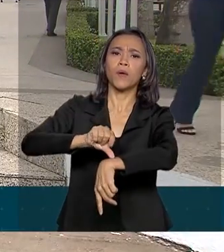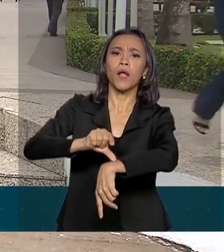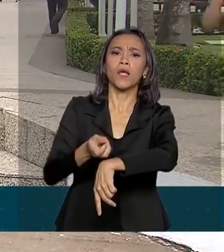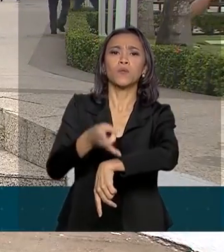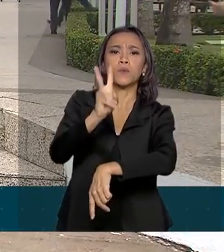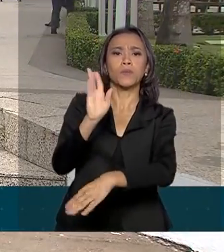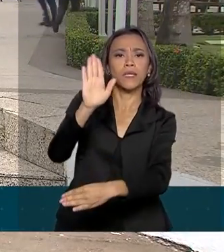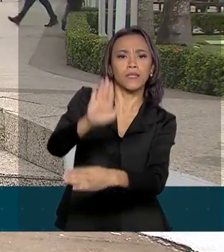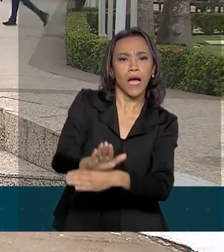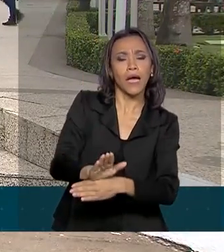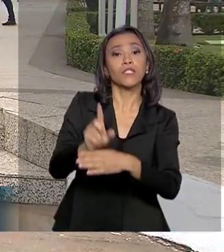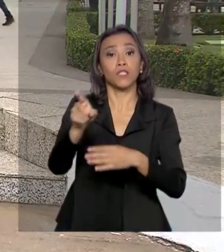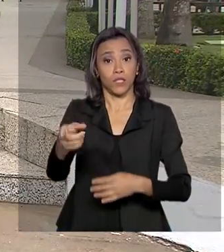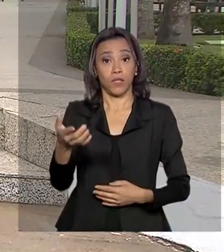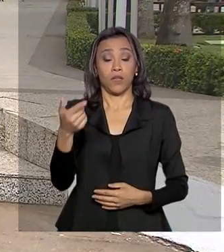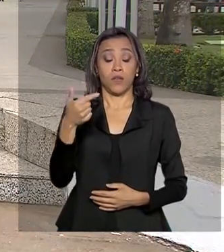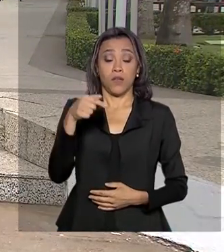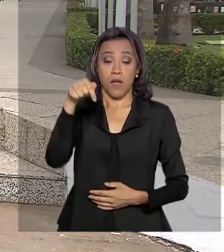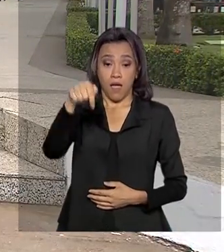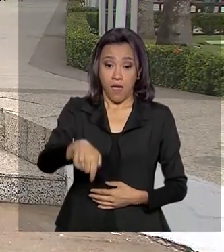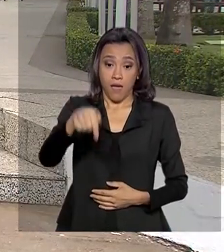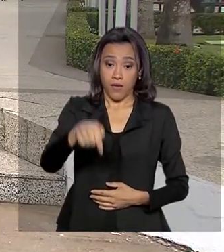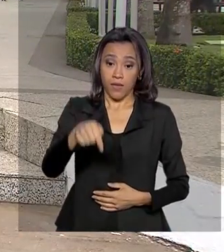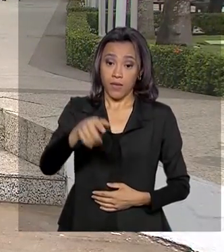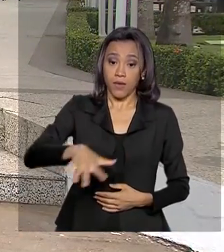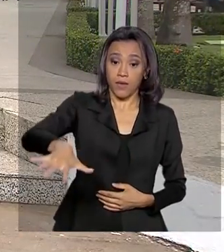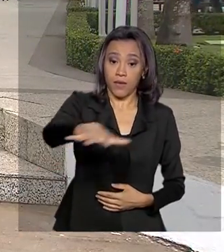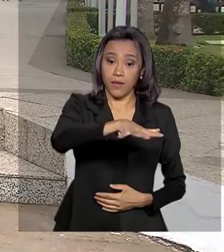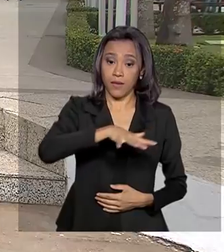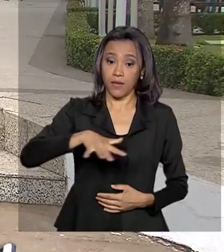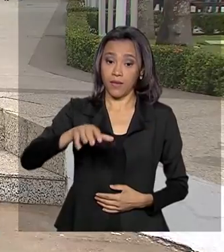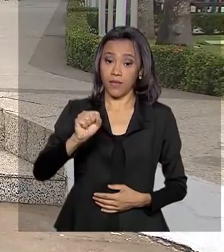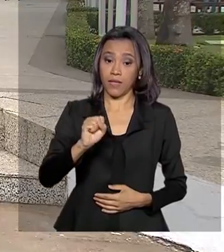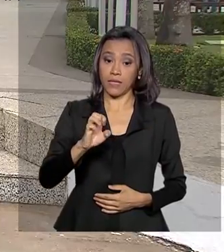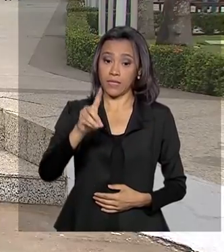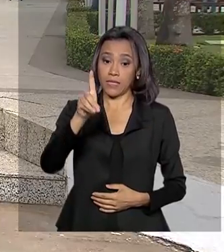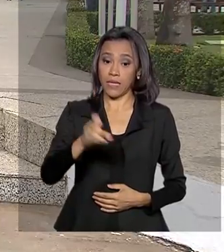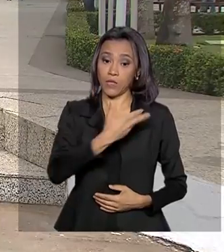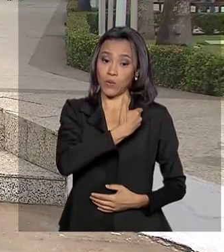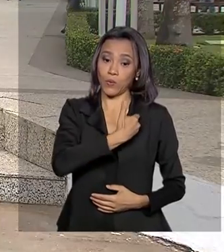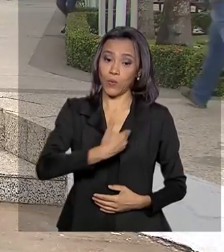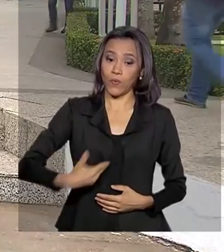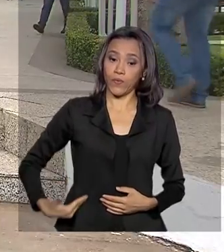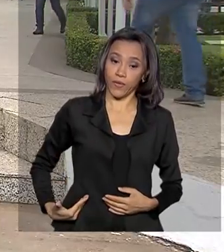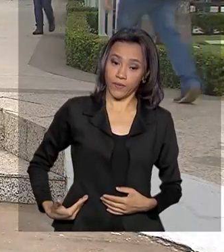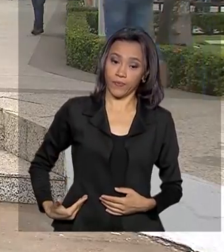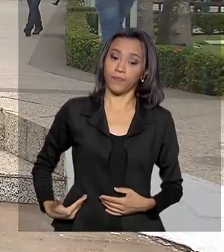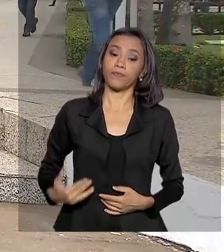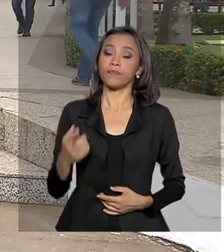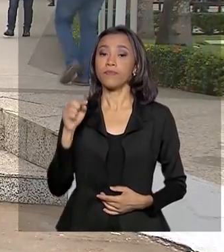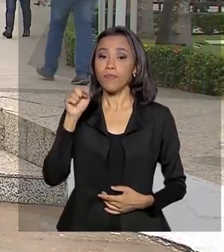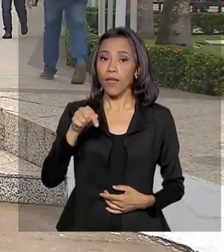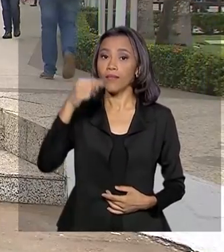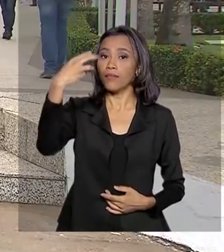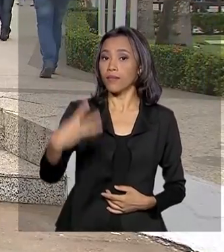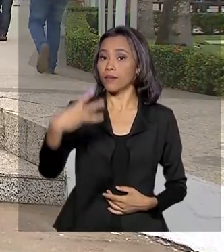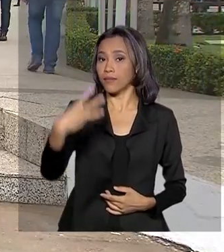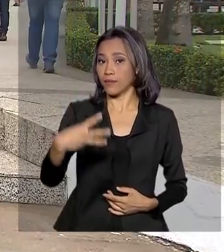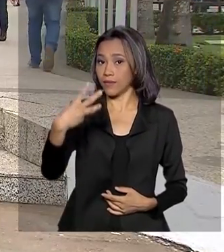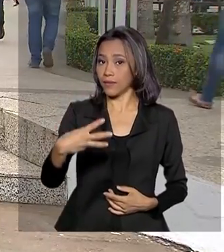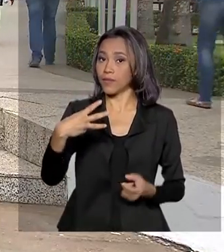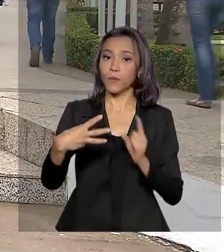de Rondônia, o coronel Marcos Rocha, aqui na sede do governo do estado, o Palácio Rio Madeira. Essa já é a terceira